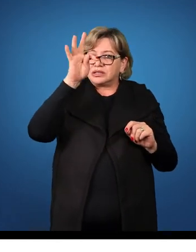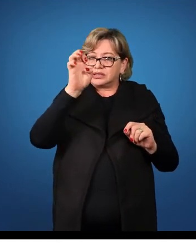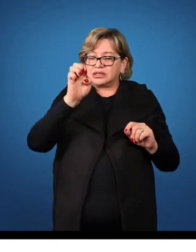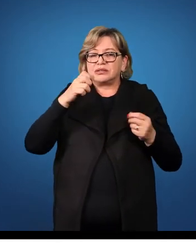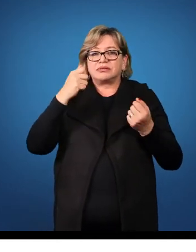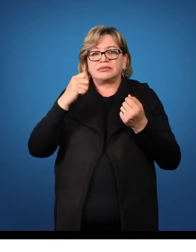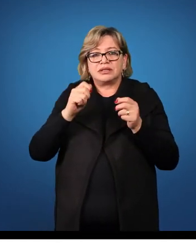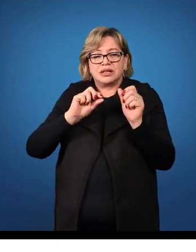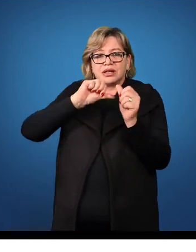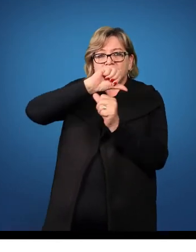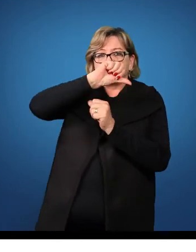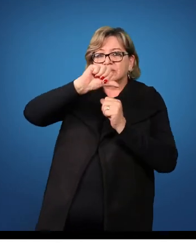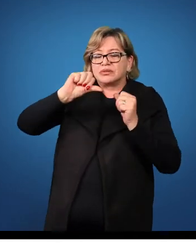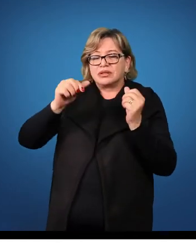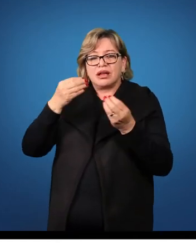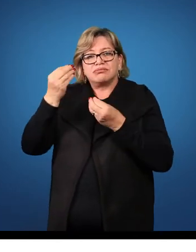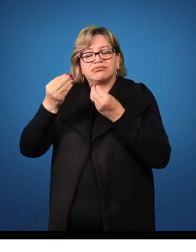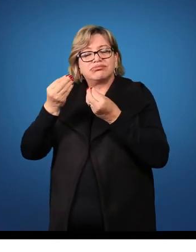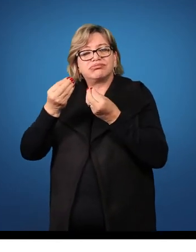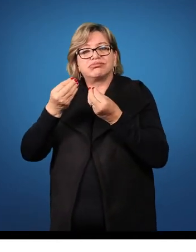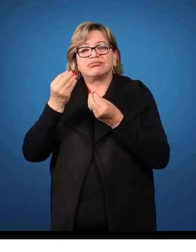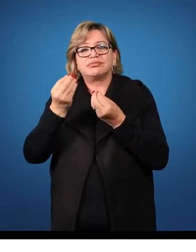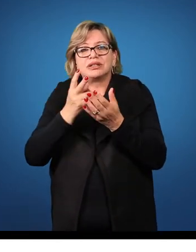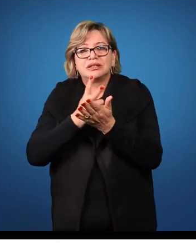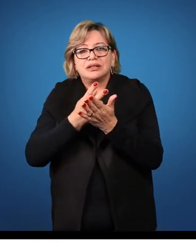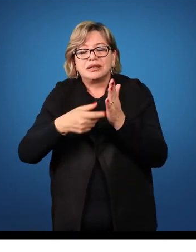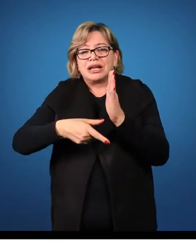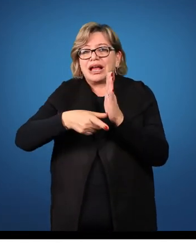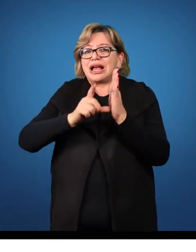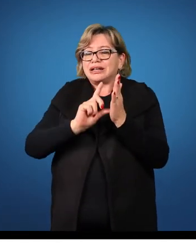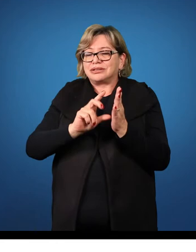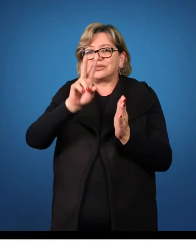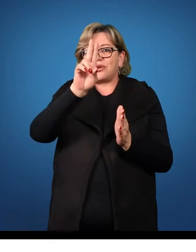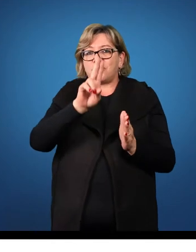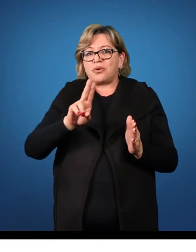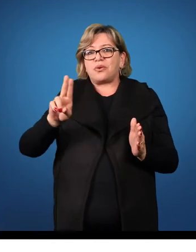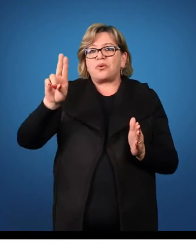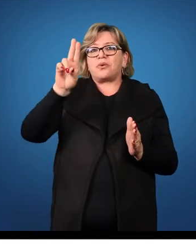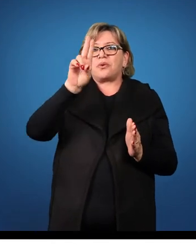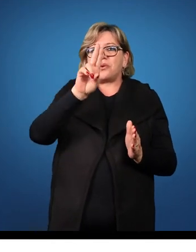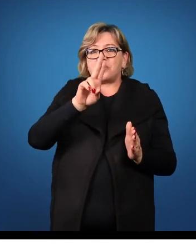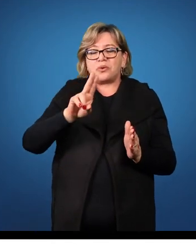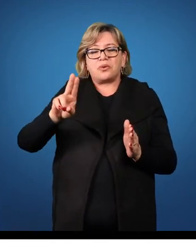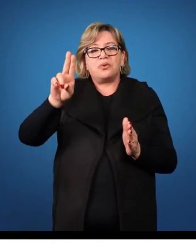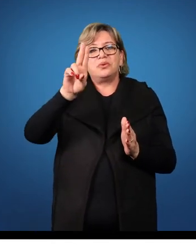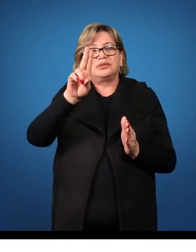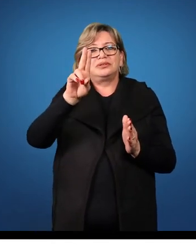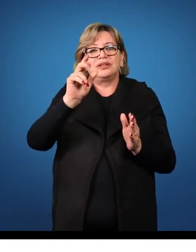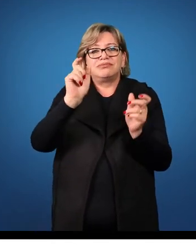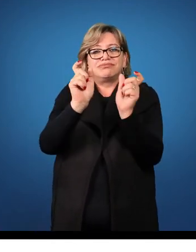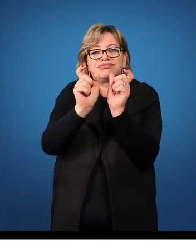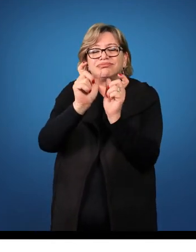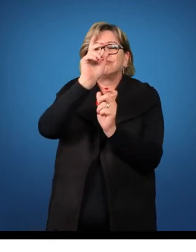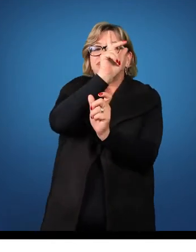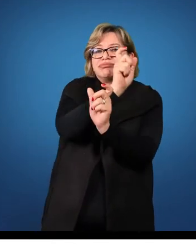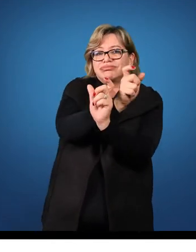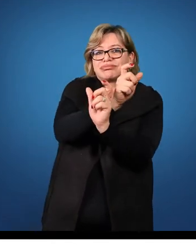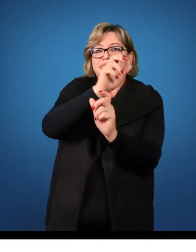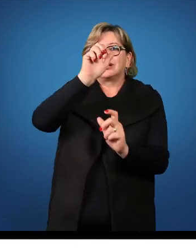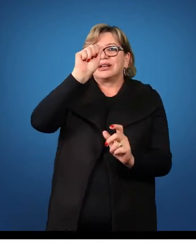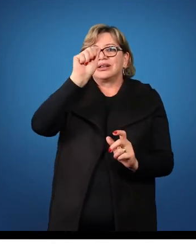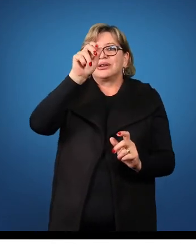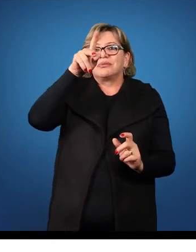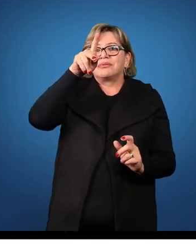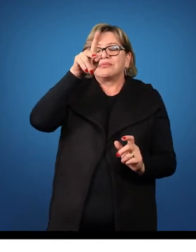Tem que ir para o caso ablativo, antecedido também por uma preposição. A